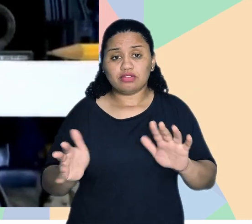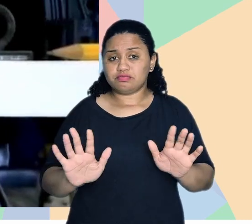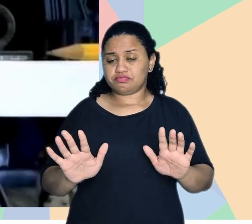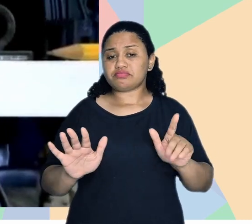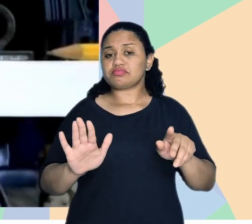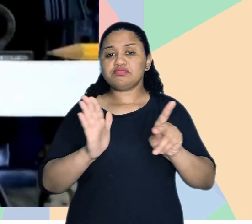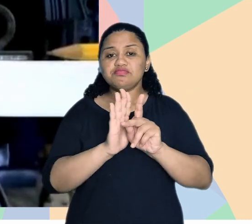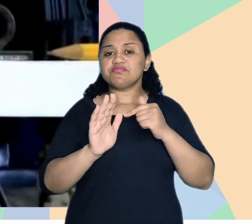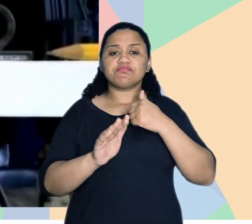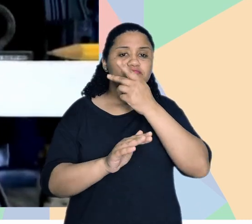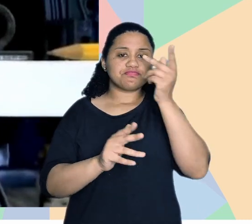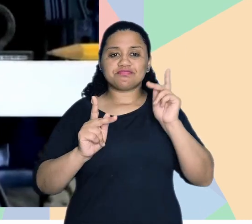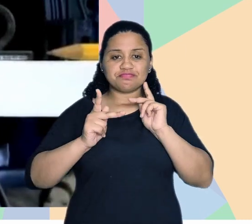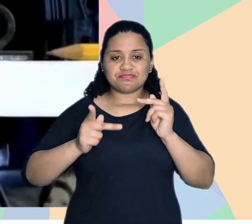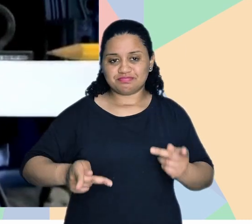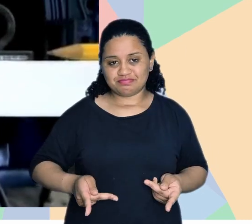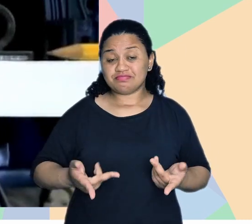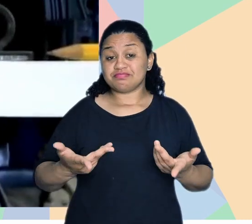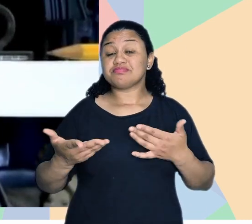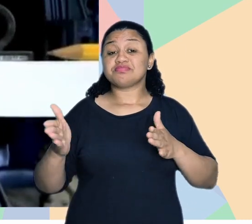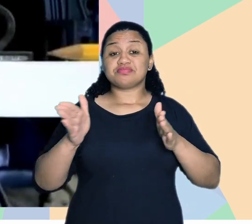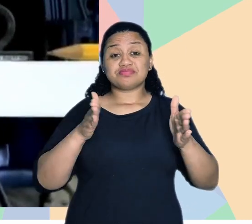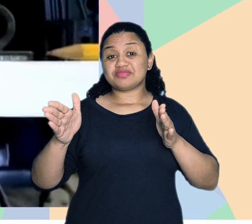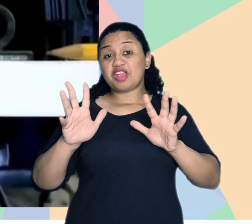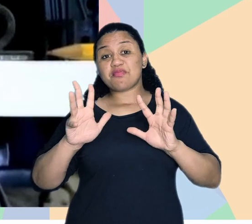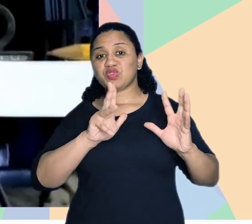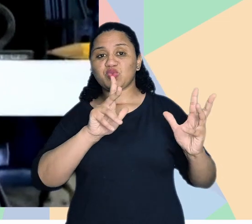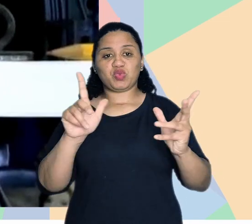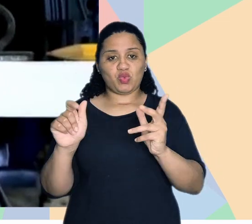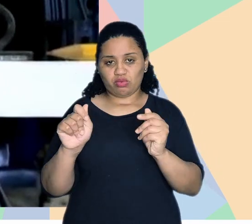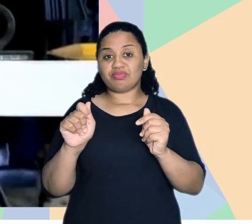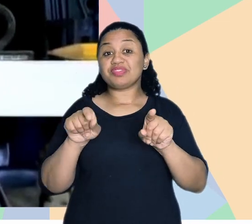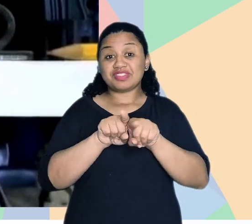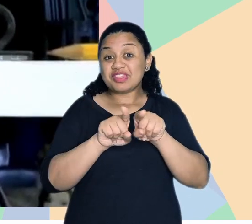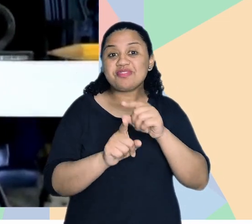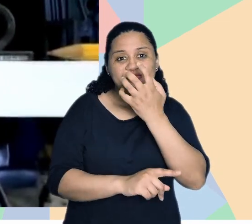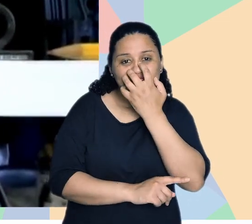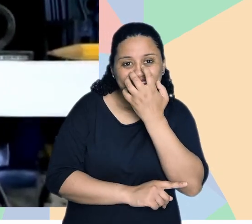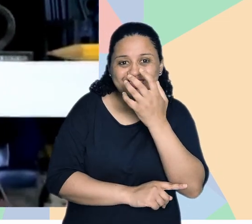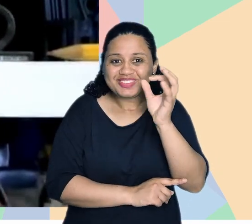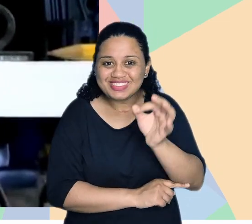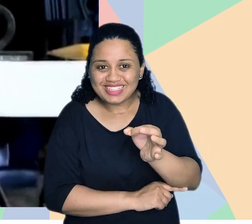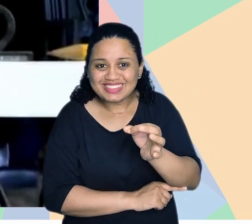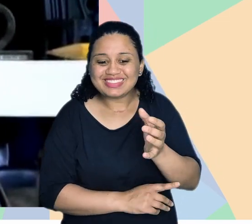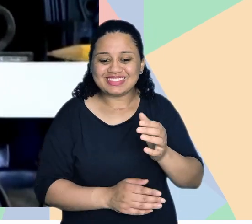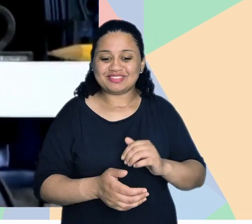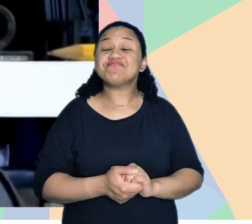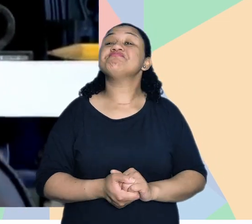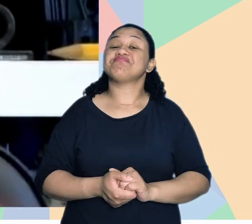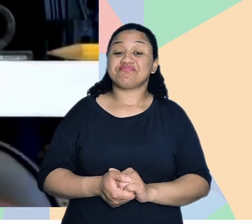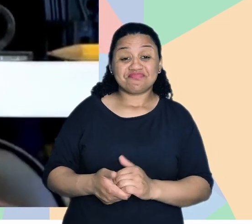É natural, né? Faz parte do ser humano. Então, é isso. Acessibilidade é para todos, né? E até para o cachorro, né, Paulo?